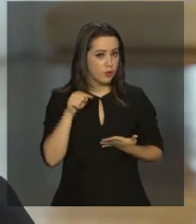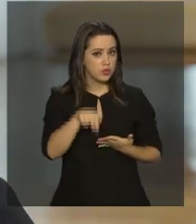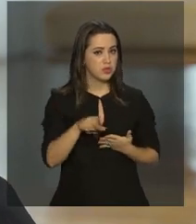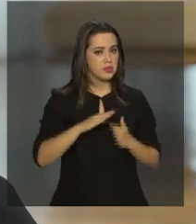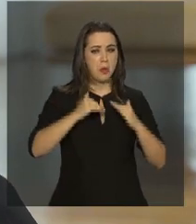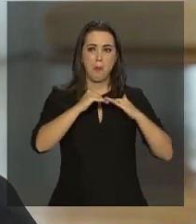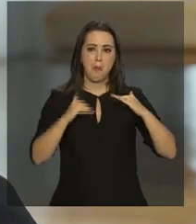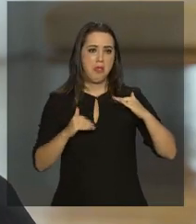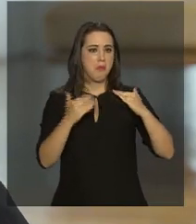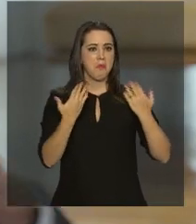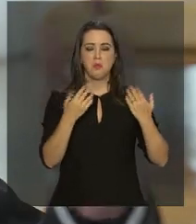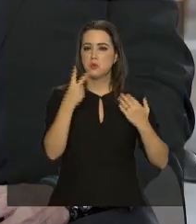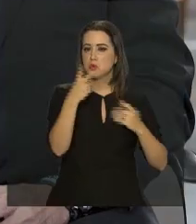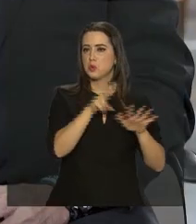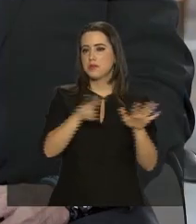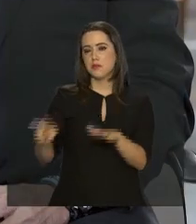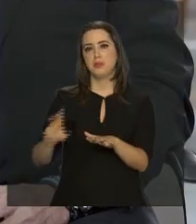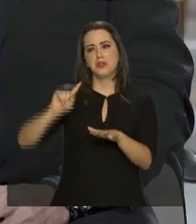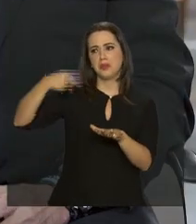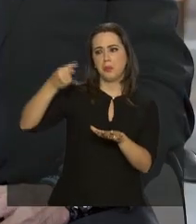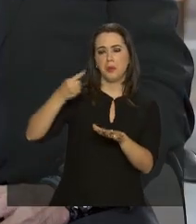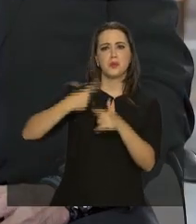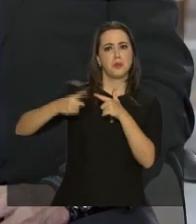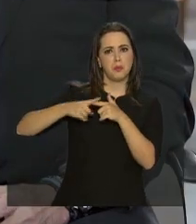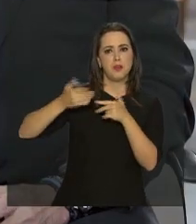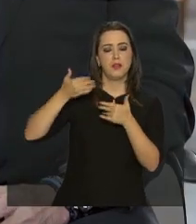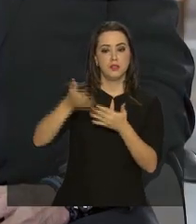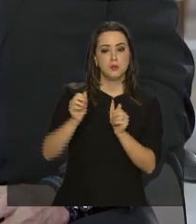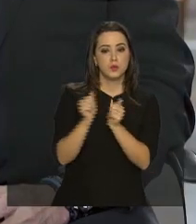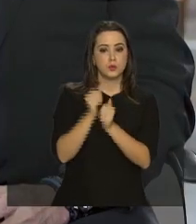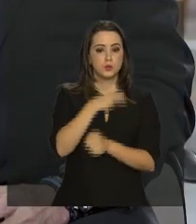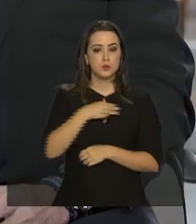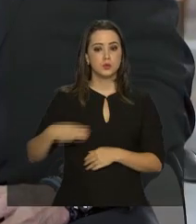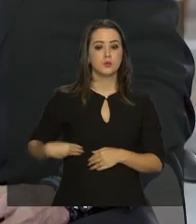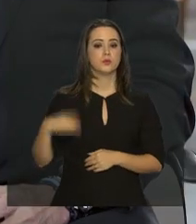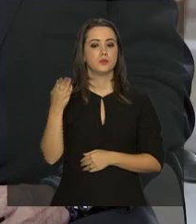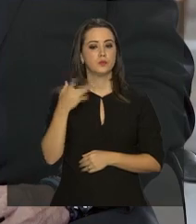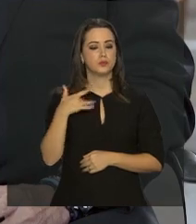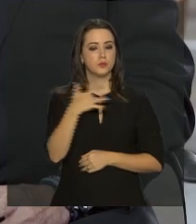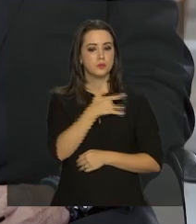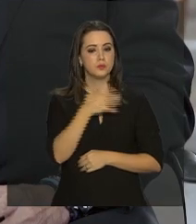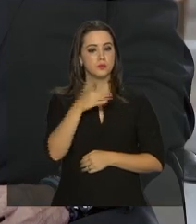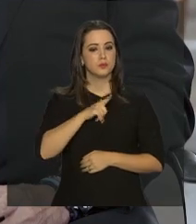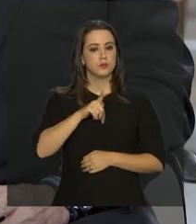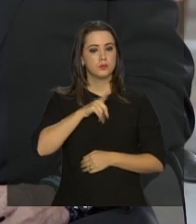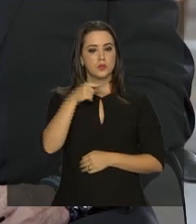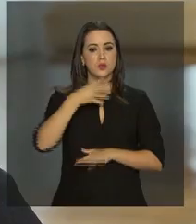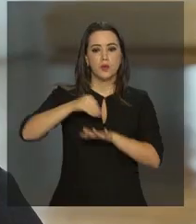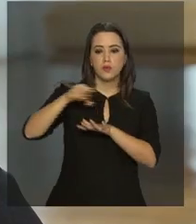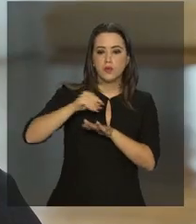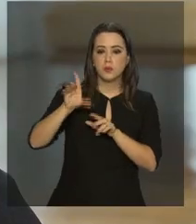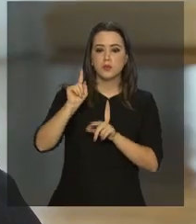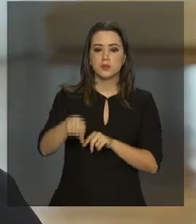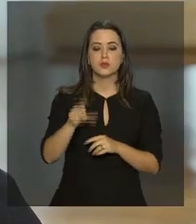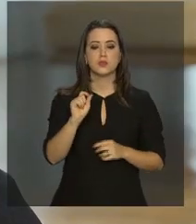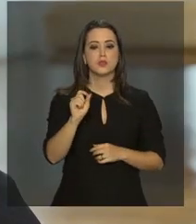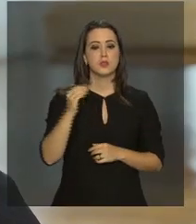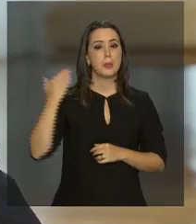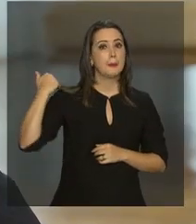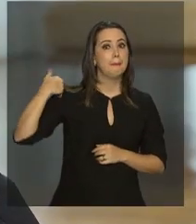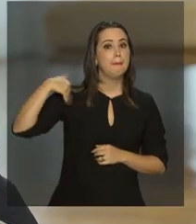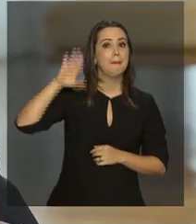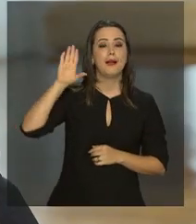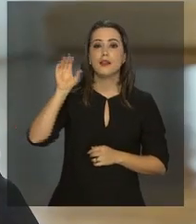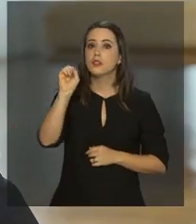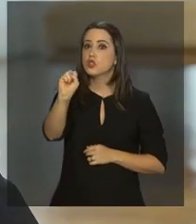menos de duas semanas depois, estou aqui ao lado do ministro da Saúde, Gilberto Occhi, tenho a informação de que mais de